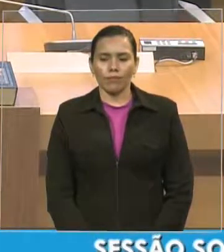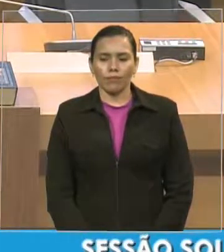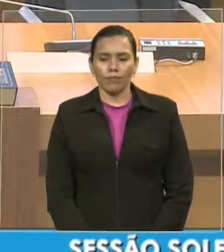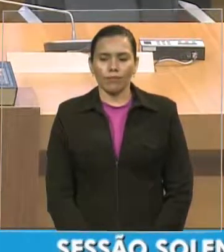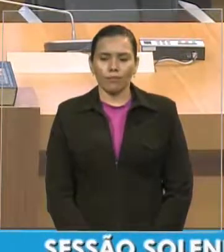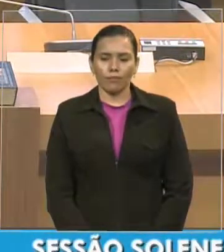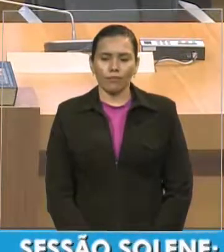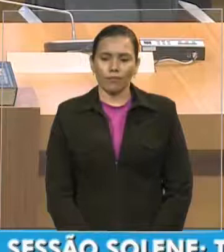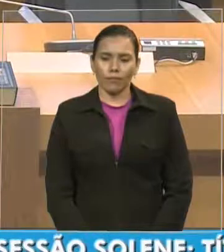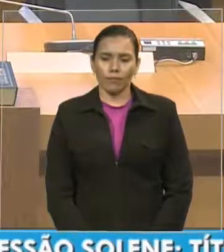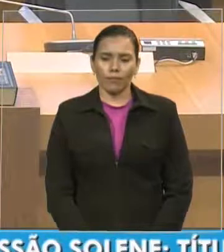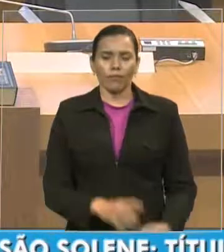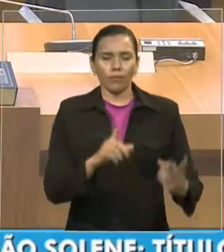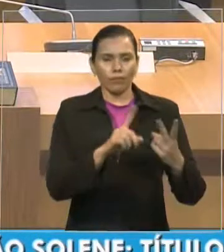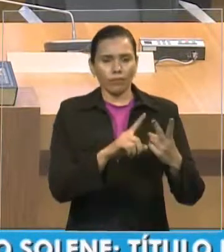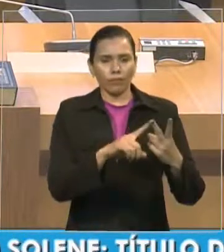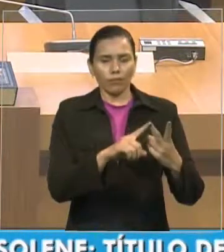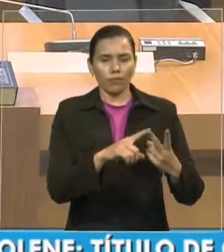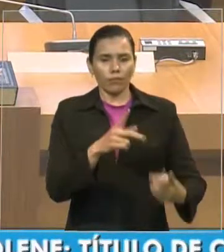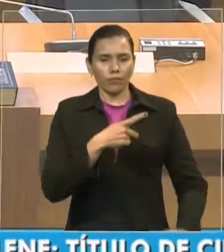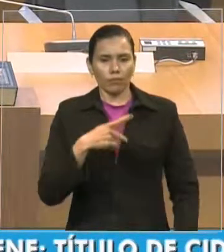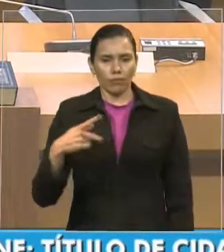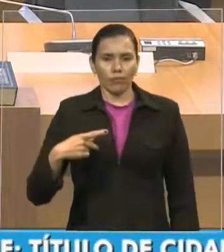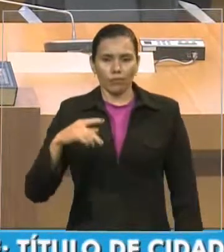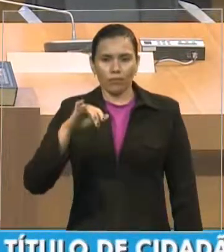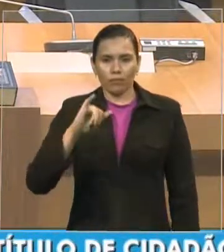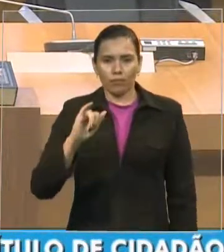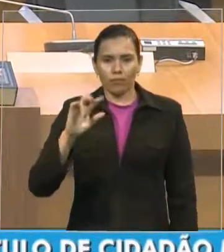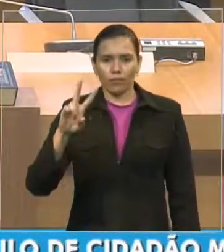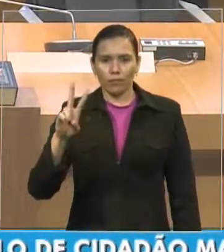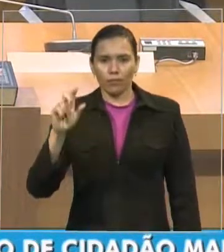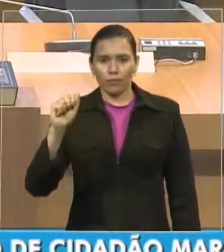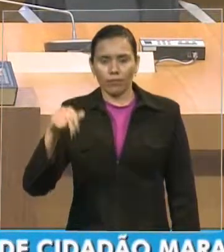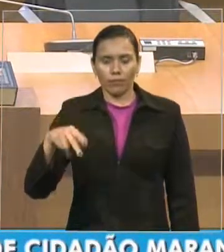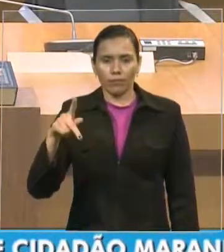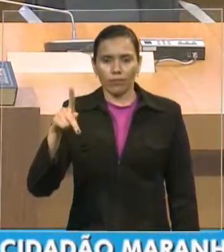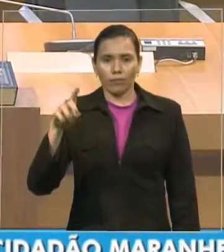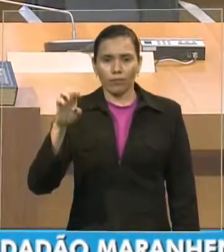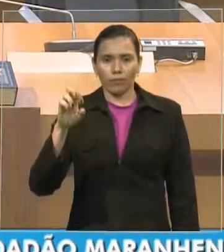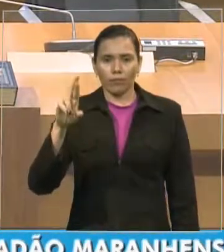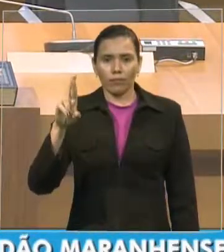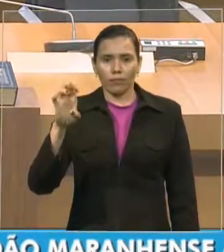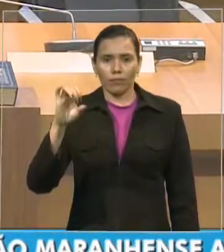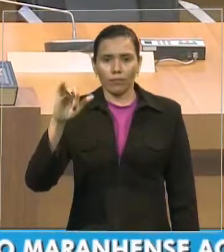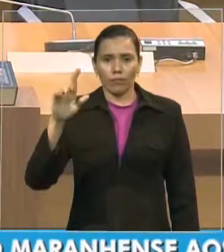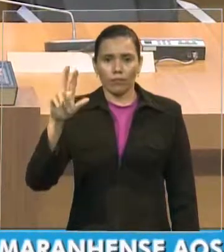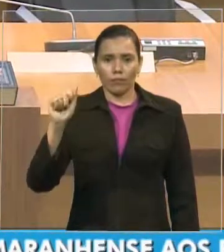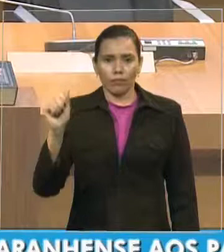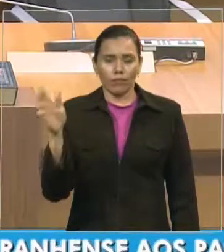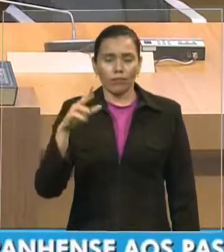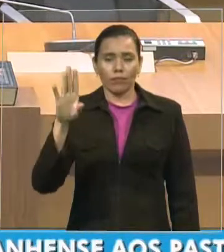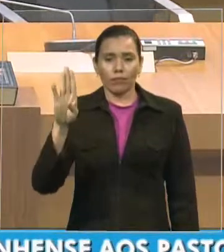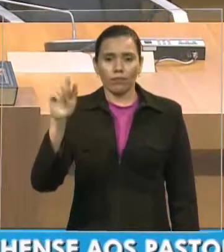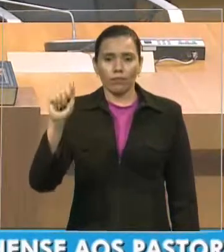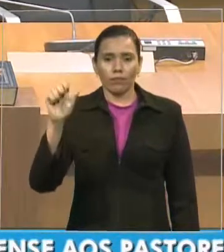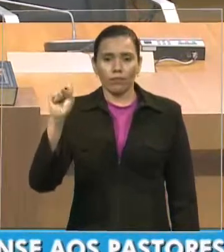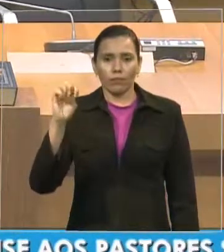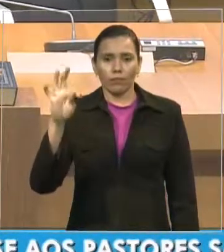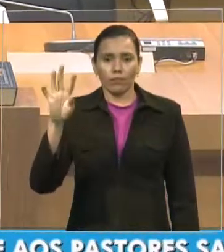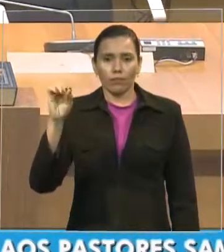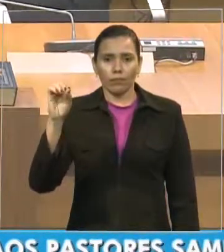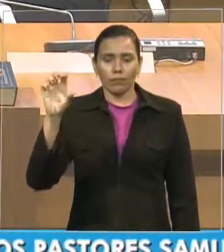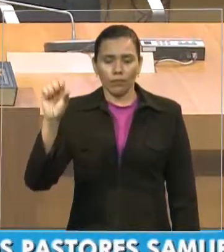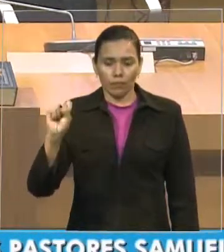Pastor Ivan Pereira Bastos, o homenageado desta